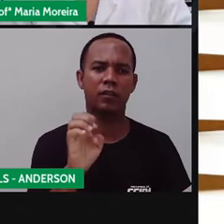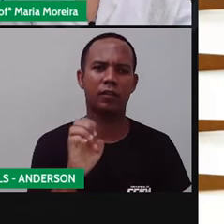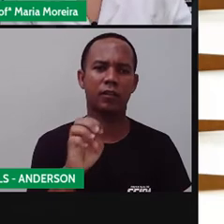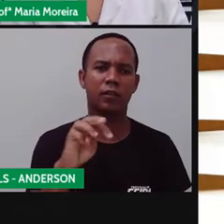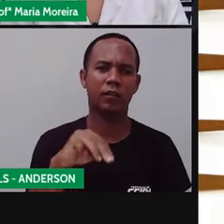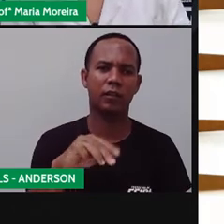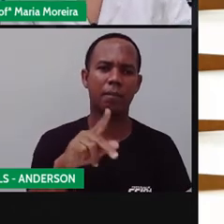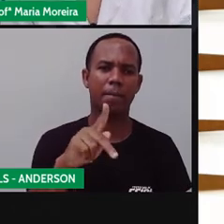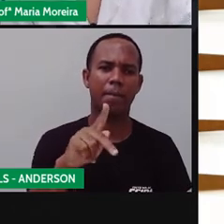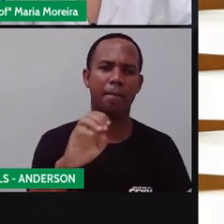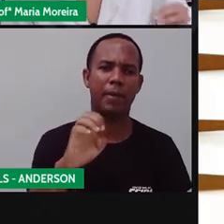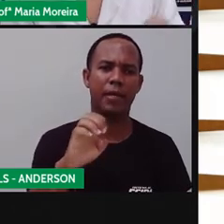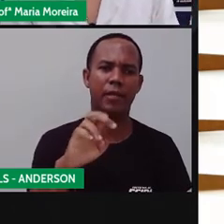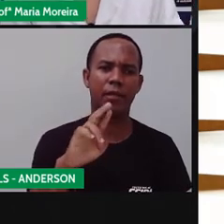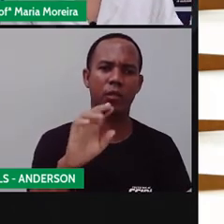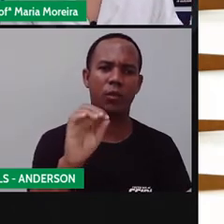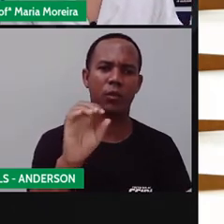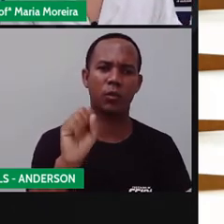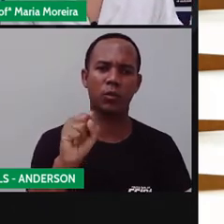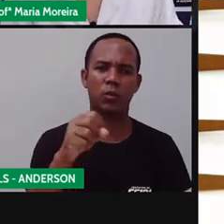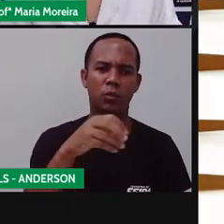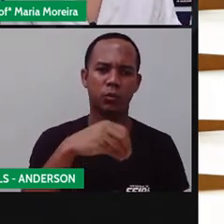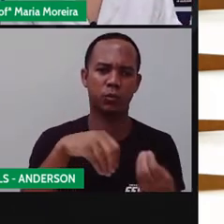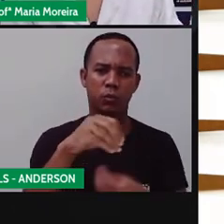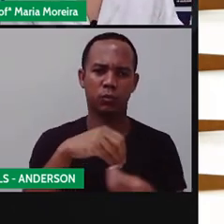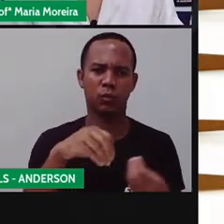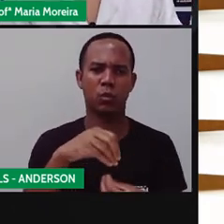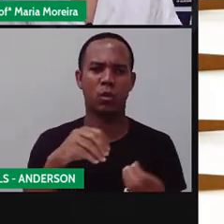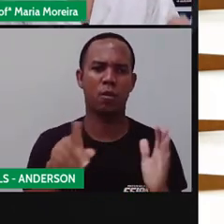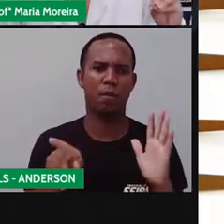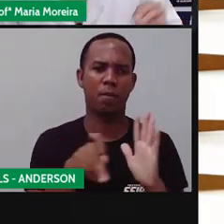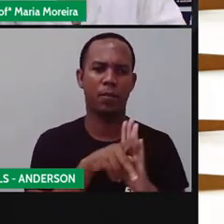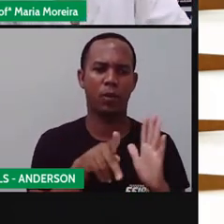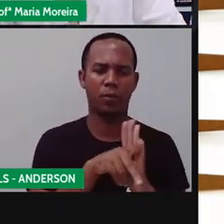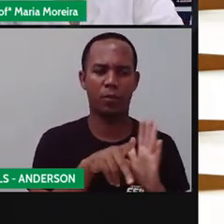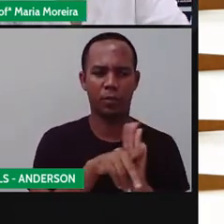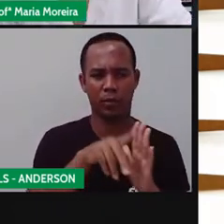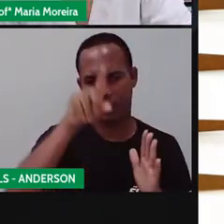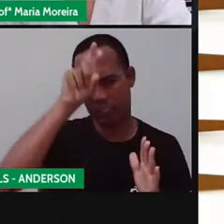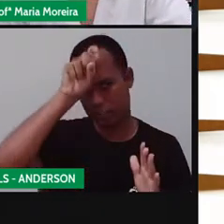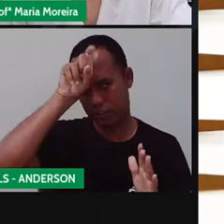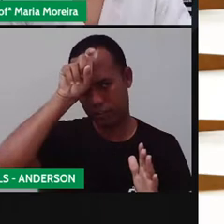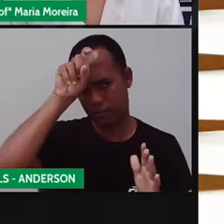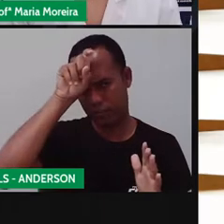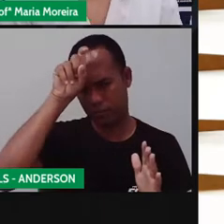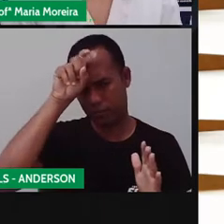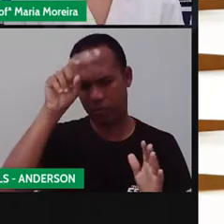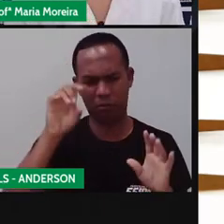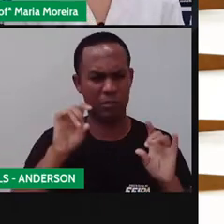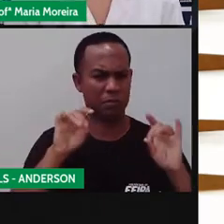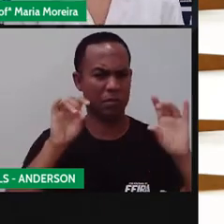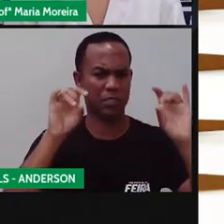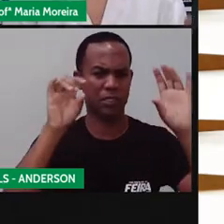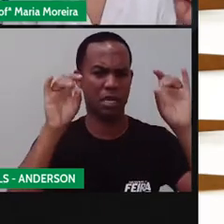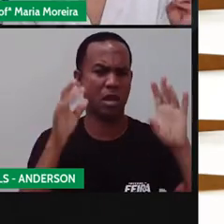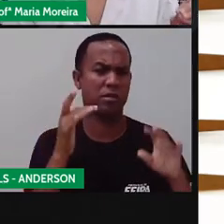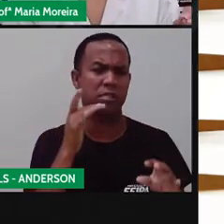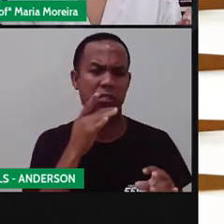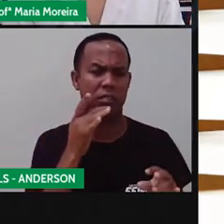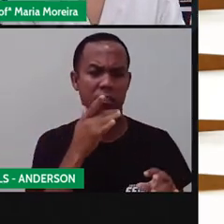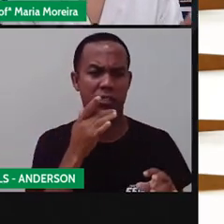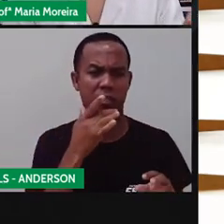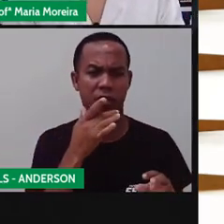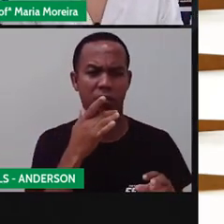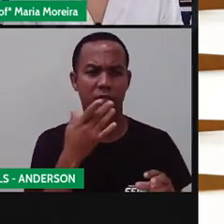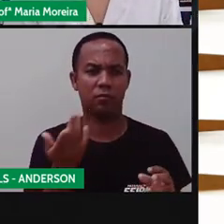As especiarias, elas estão presentes na culinária egípcia, né? Contribuindo para pratos incrivelmente deliciosos. Como